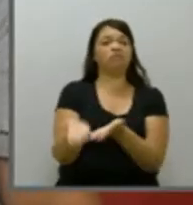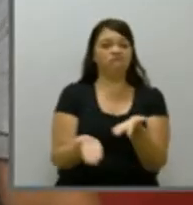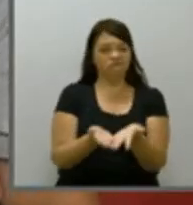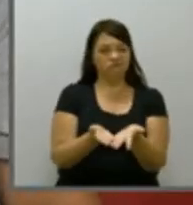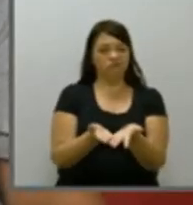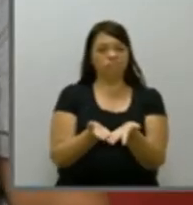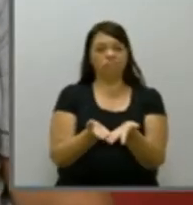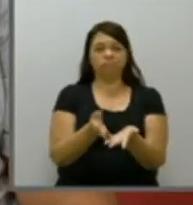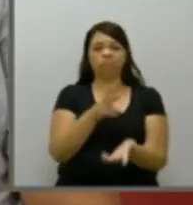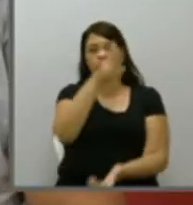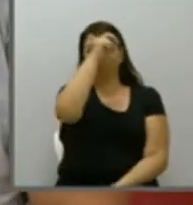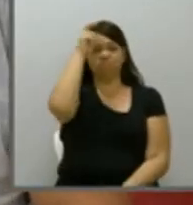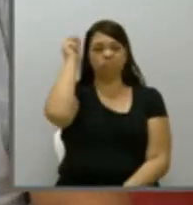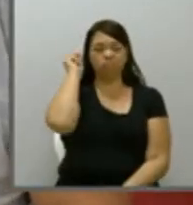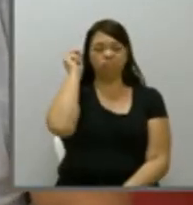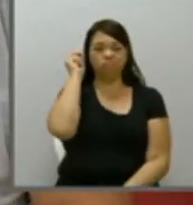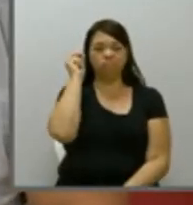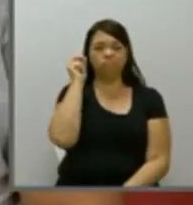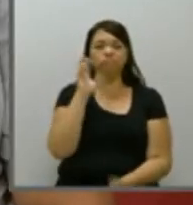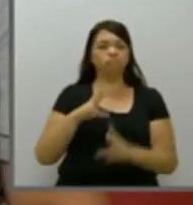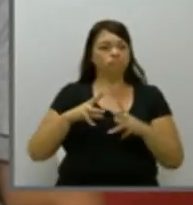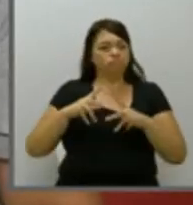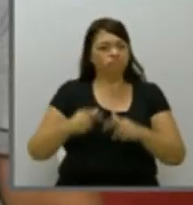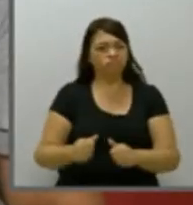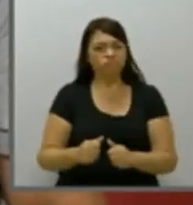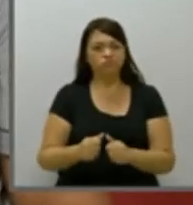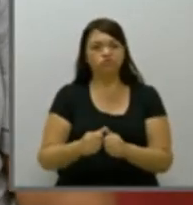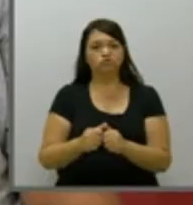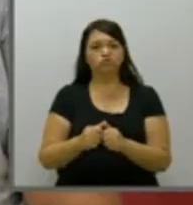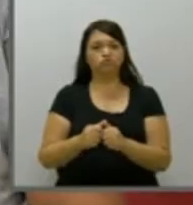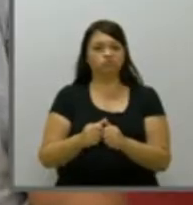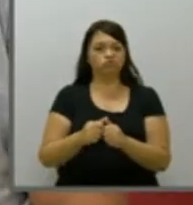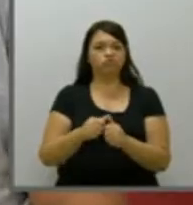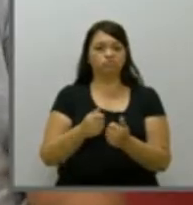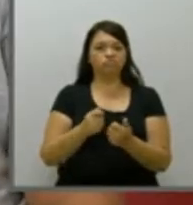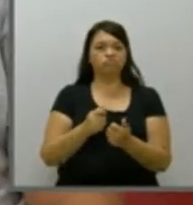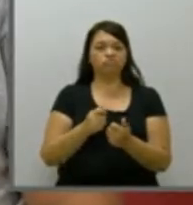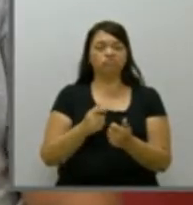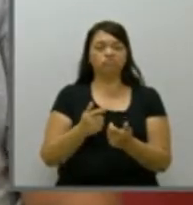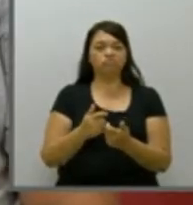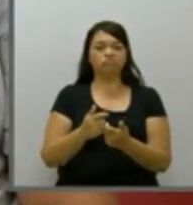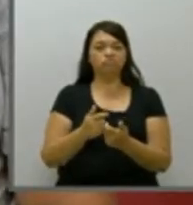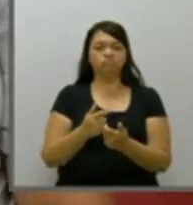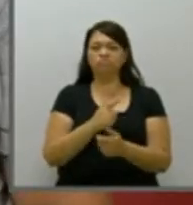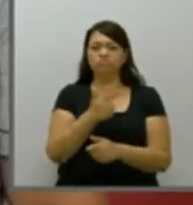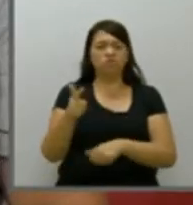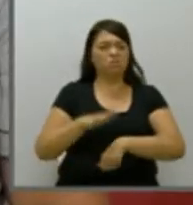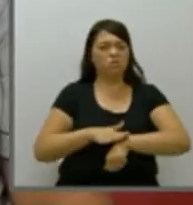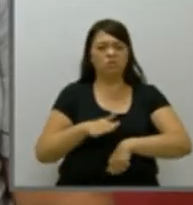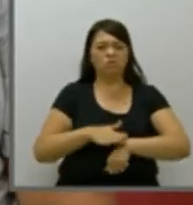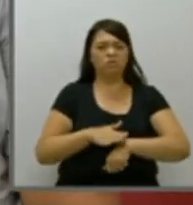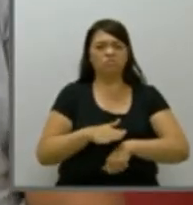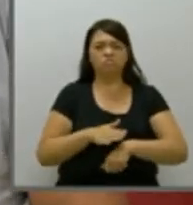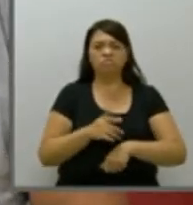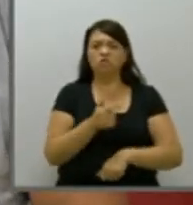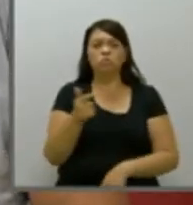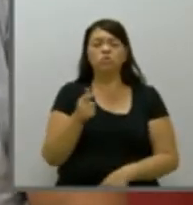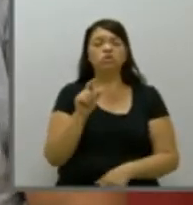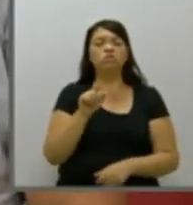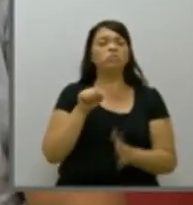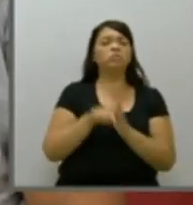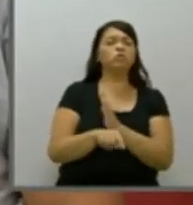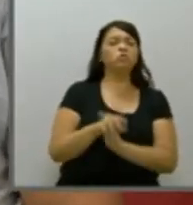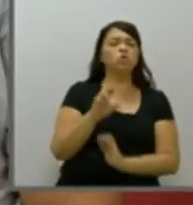Inclusive, todo o período que o PT teve na prefeitura em nenhum momento questionou a questão da SOGIL, as